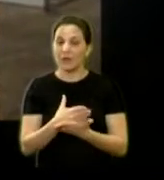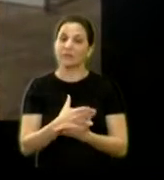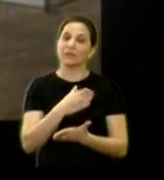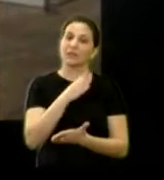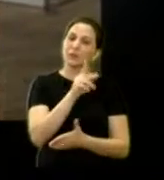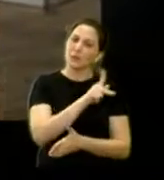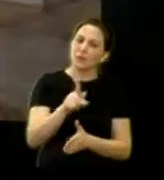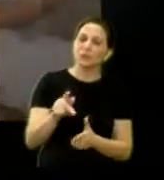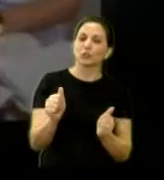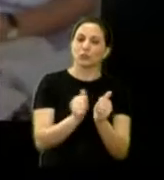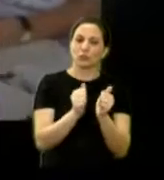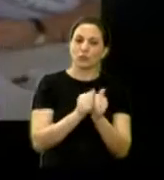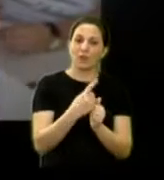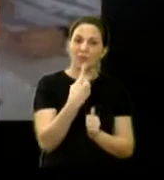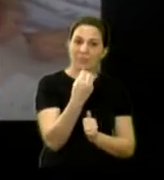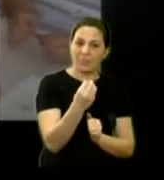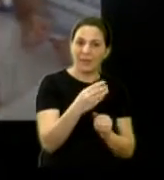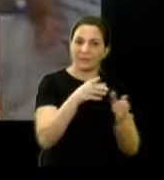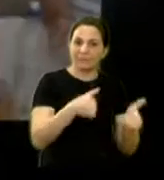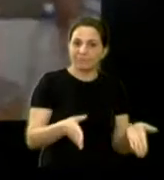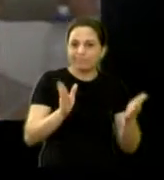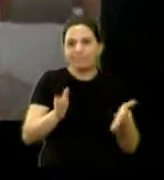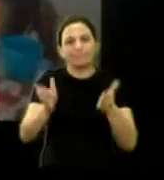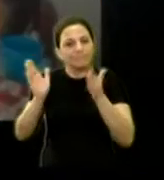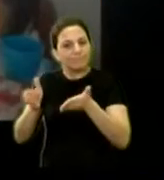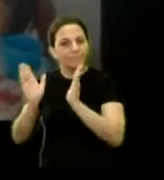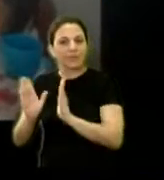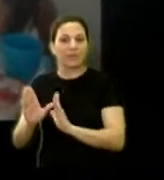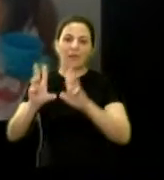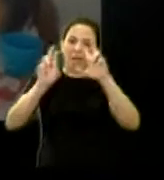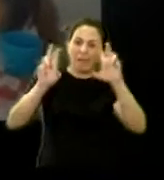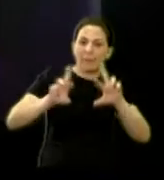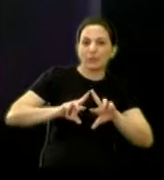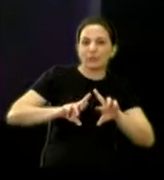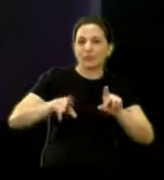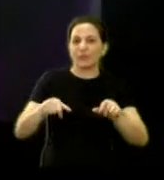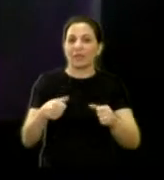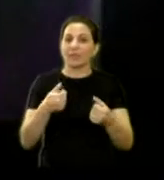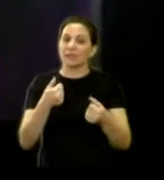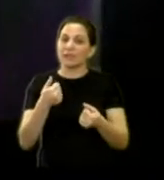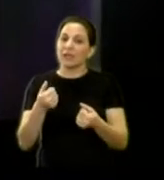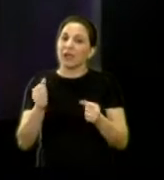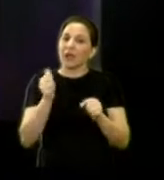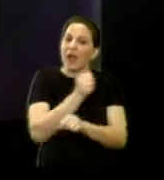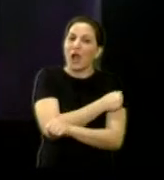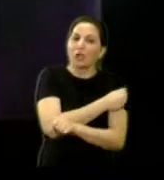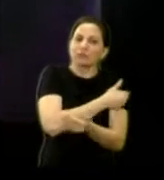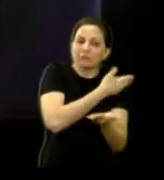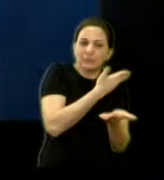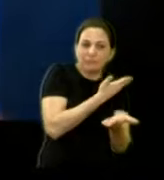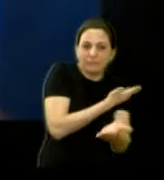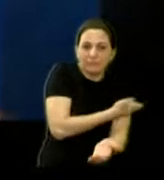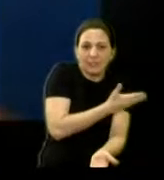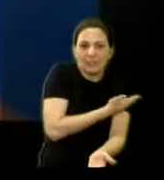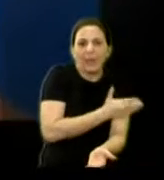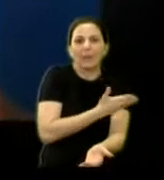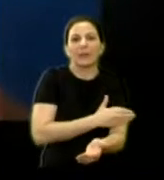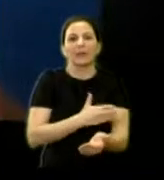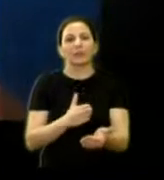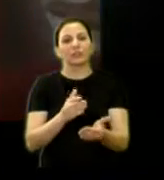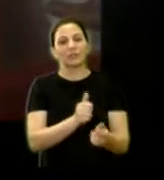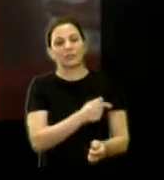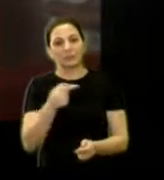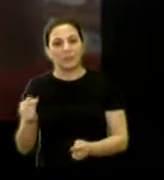São dez estandes com vários temas, onde os alunos recebem treinamento para depois eles poderem, durante essa semana,